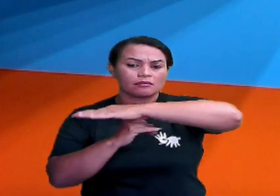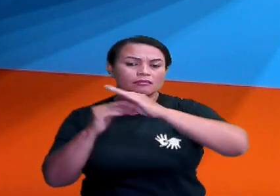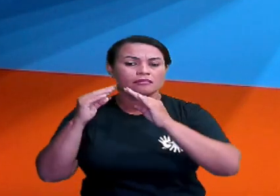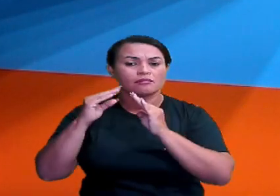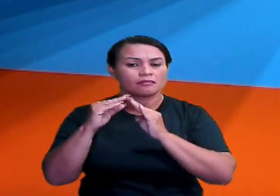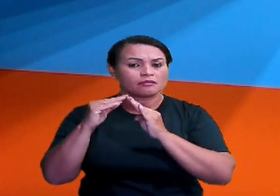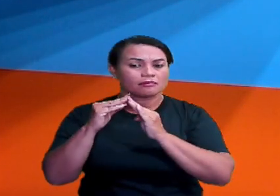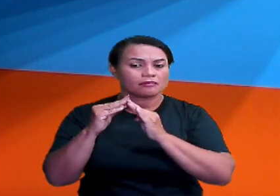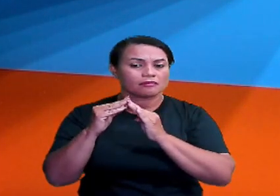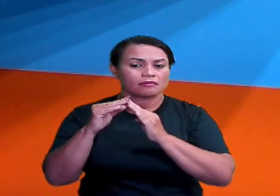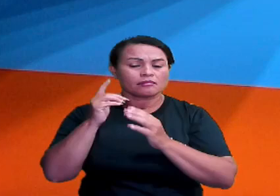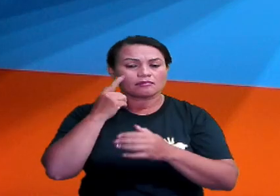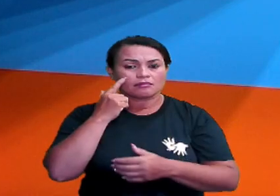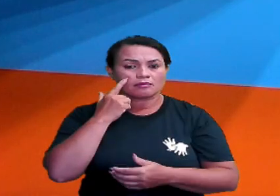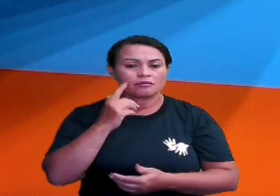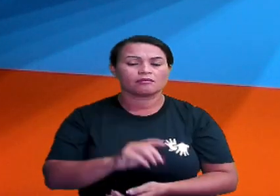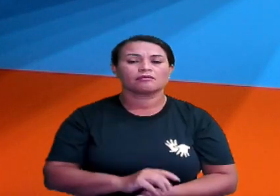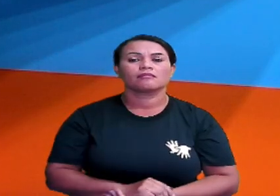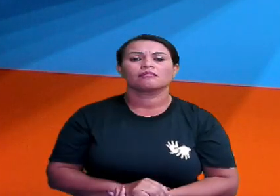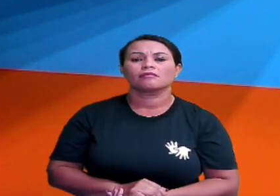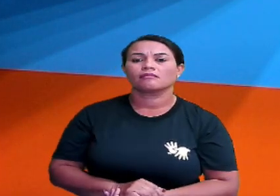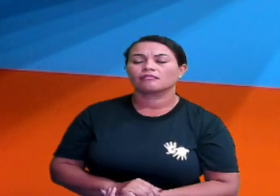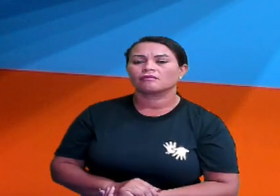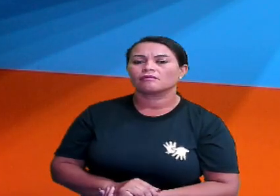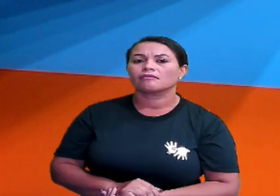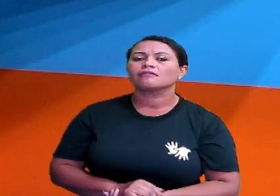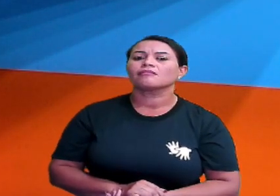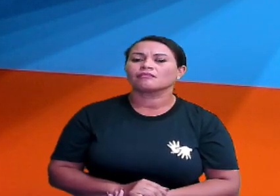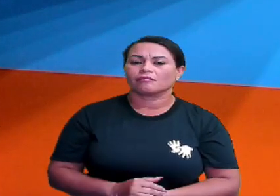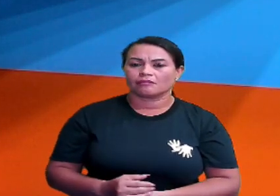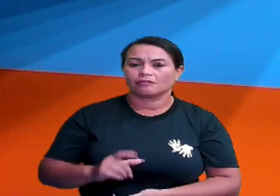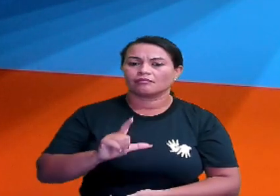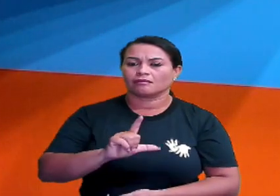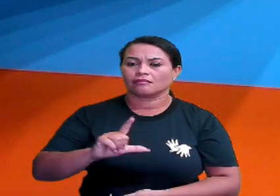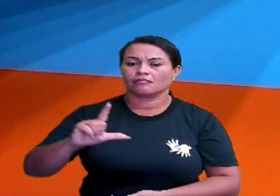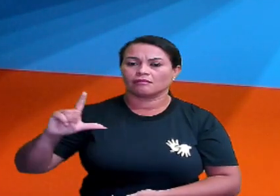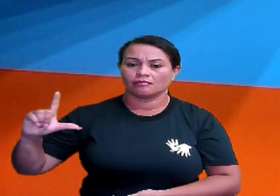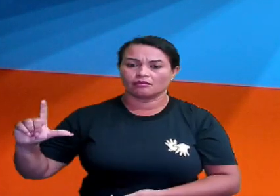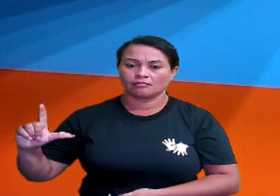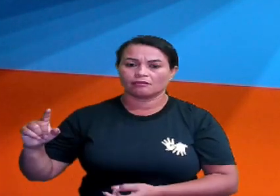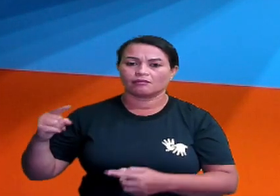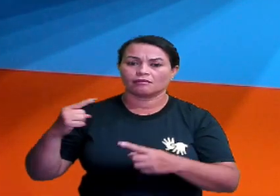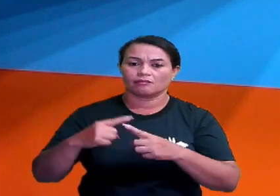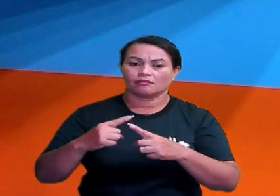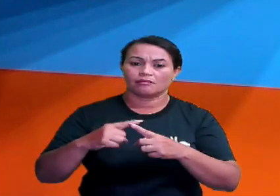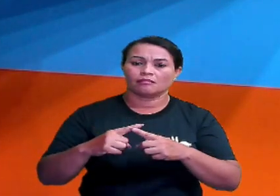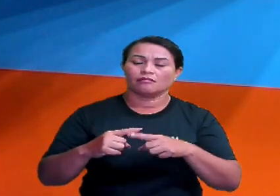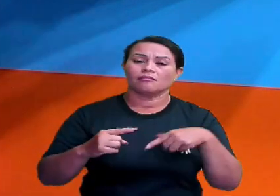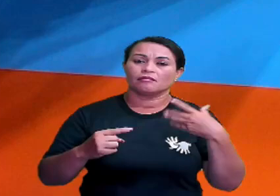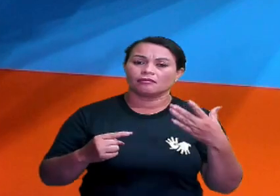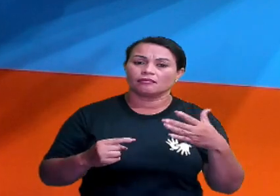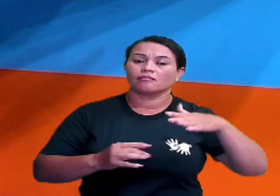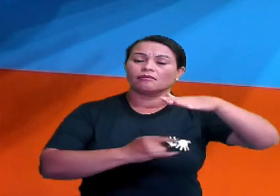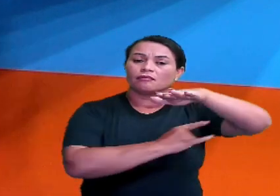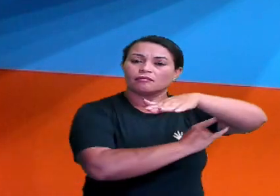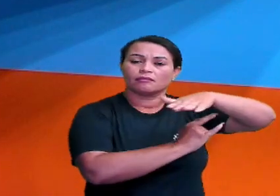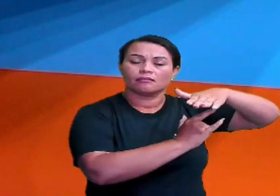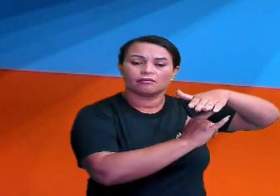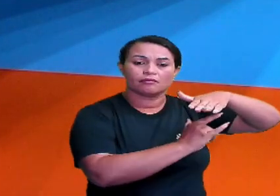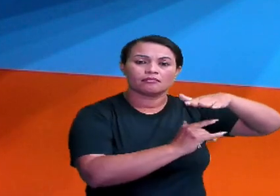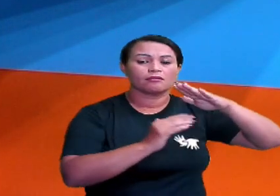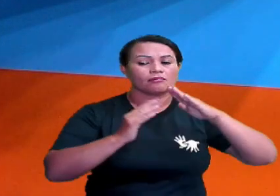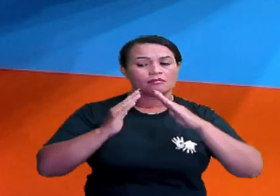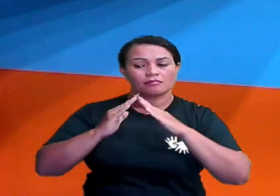Então, vamos ver, ó, ela está a leste. Porque a ponte está aqui e a casinha está à